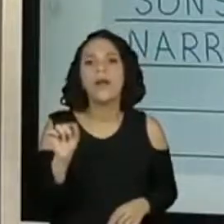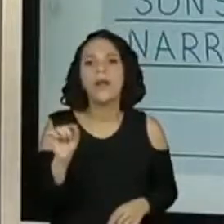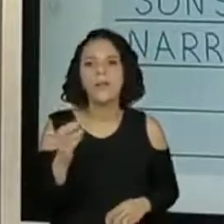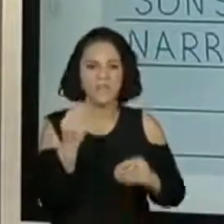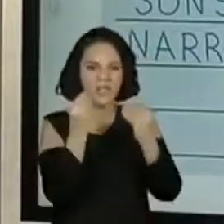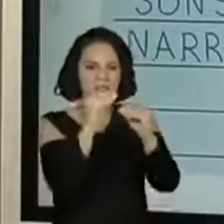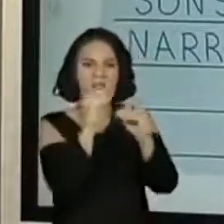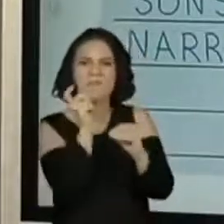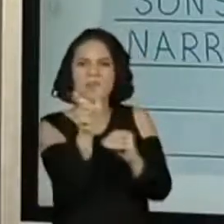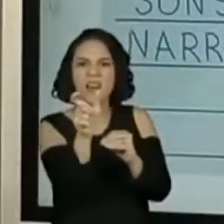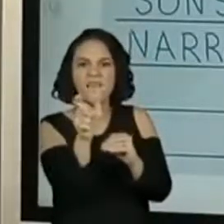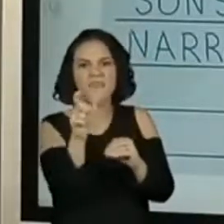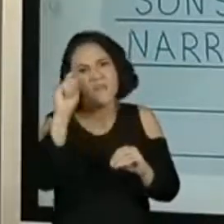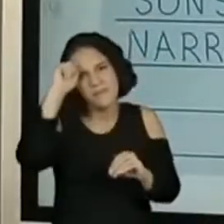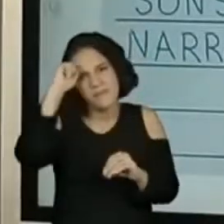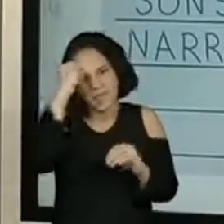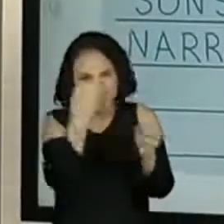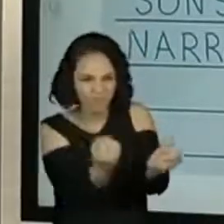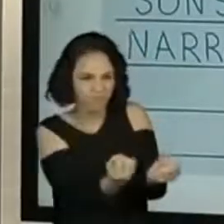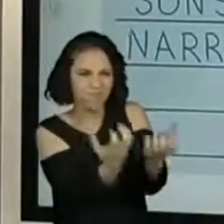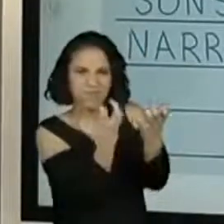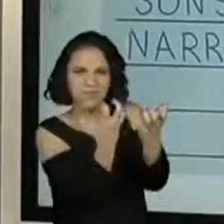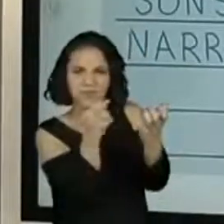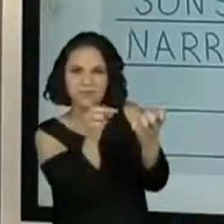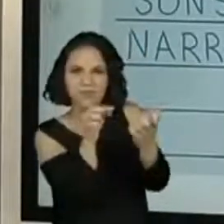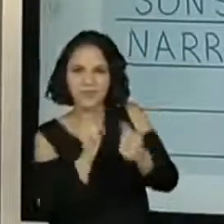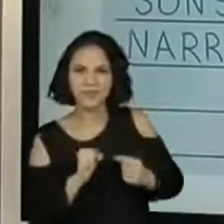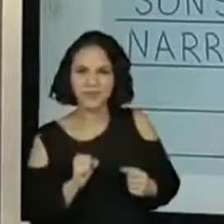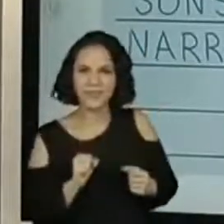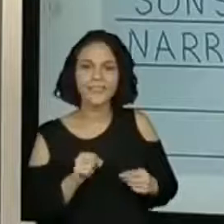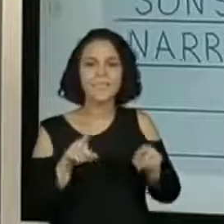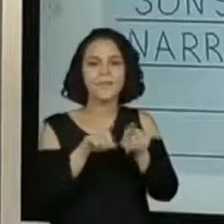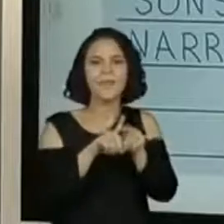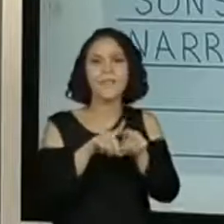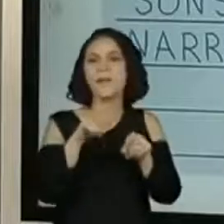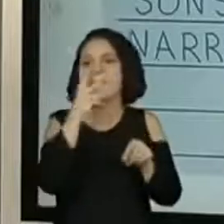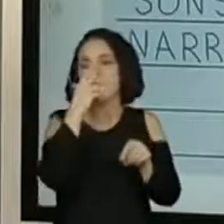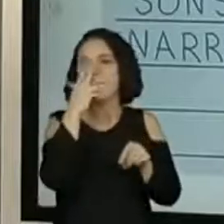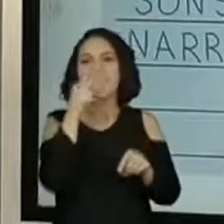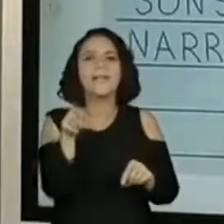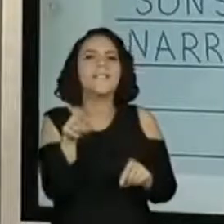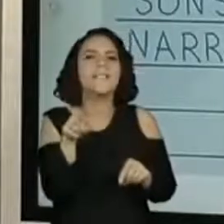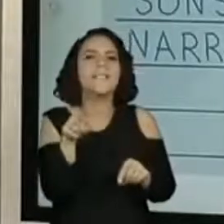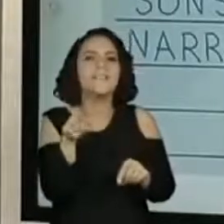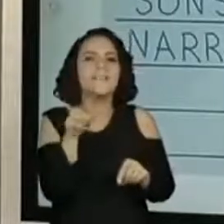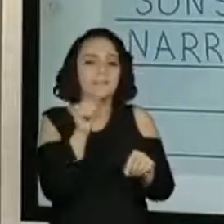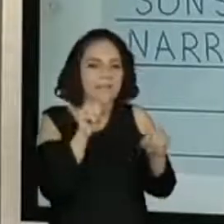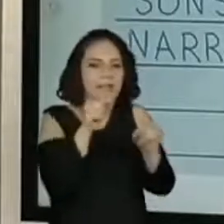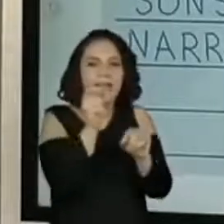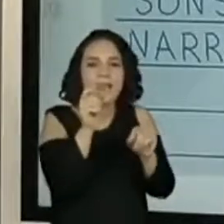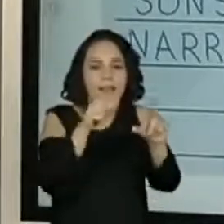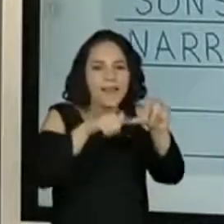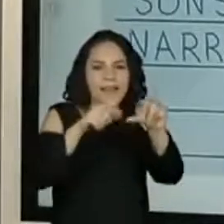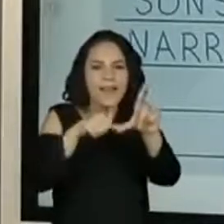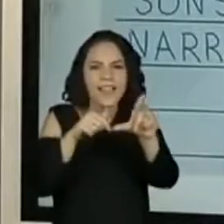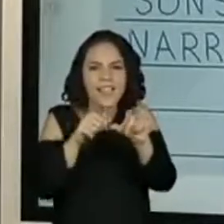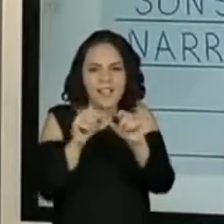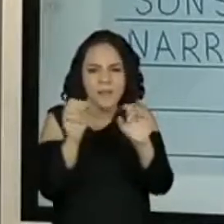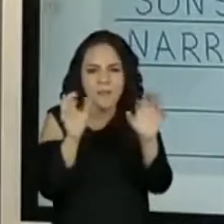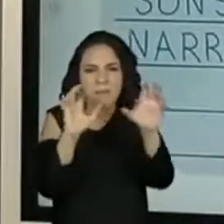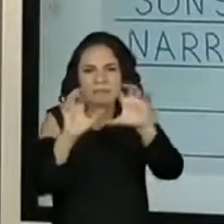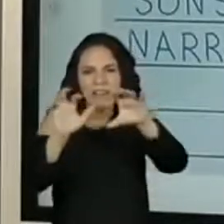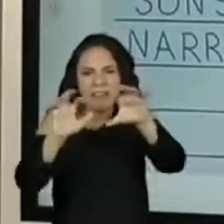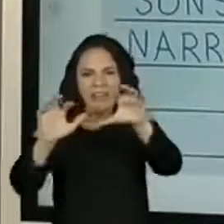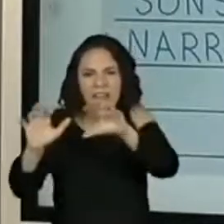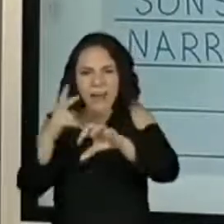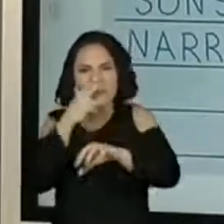deste negrito bem destacado. Ele coloca as letrinhas como se elas tivessem algum tremidinho, assim, para mostrar que eu estou muito brava.